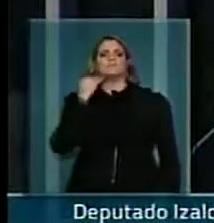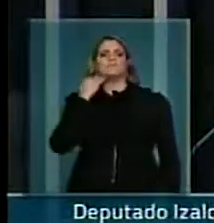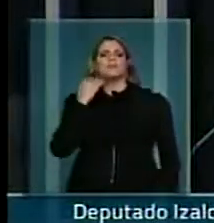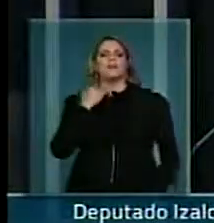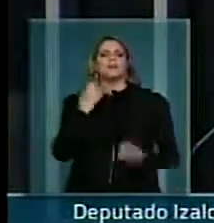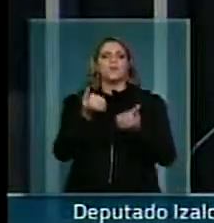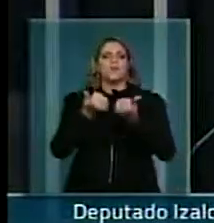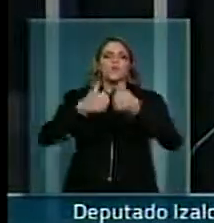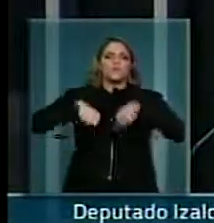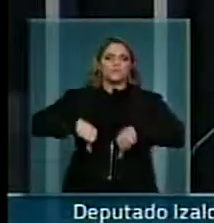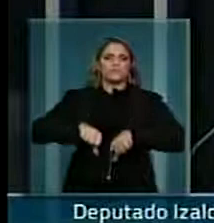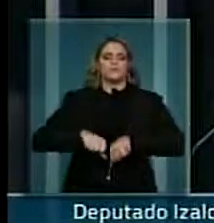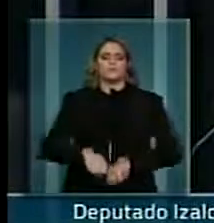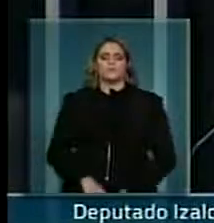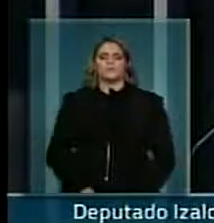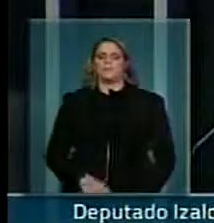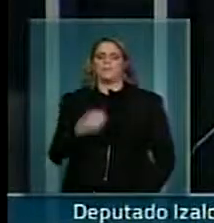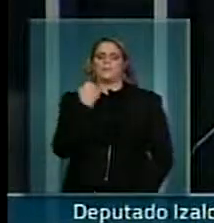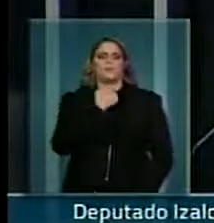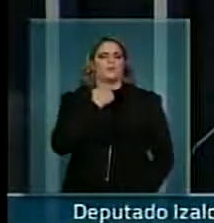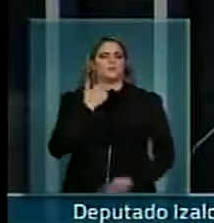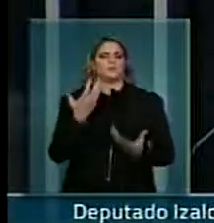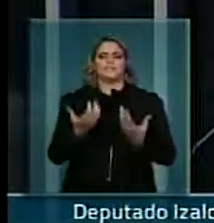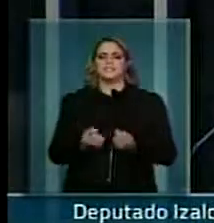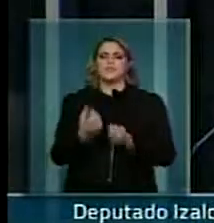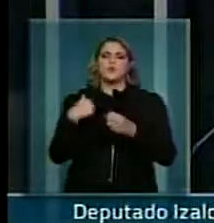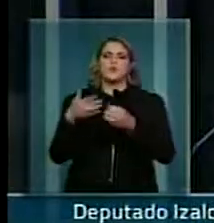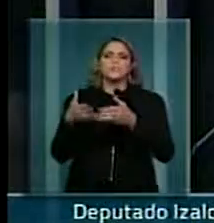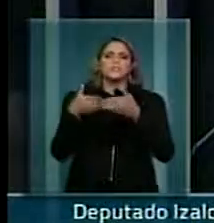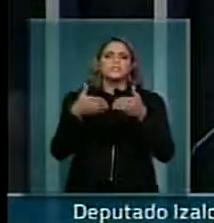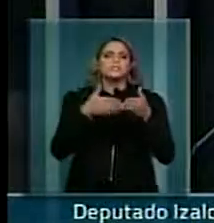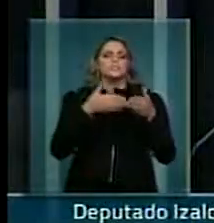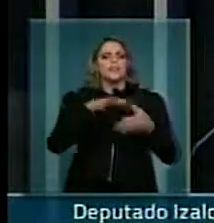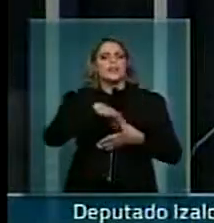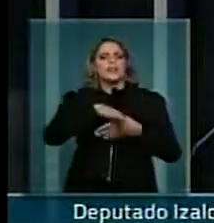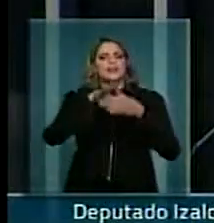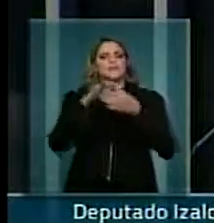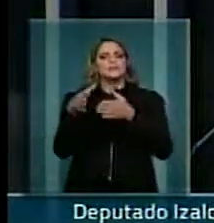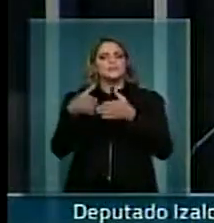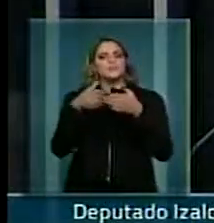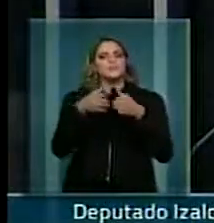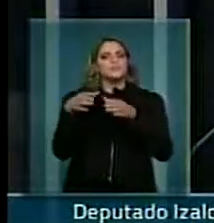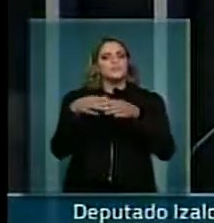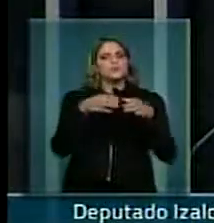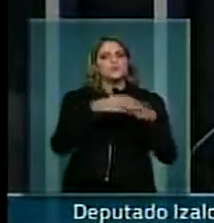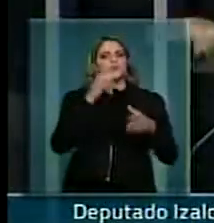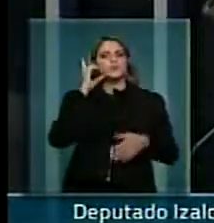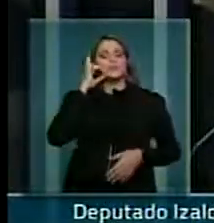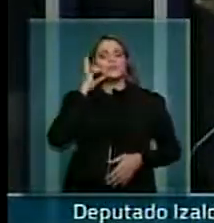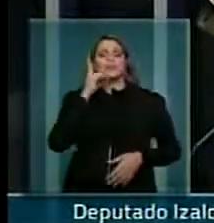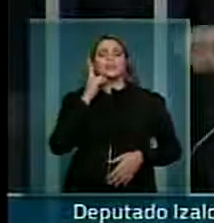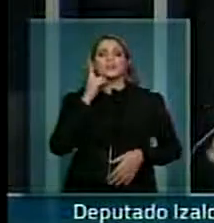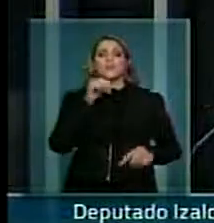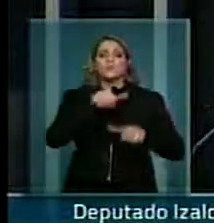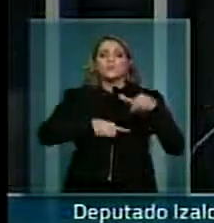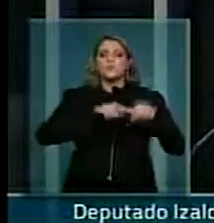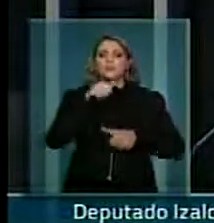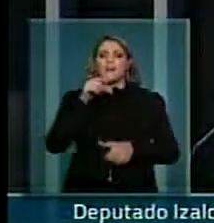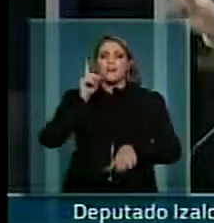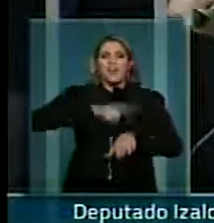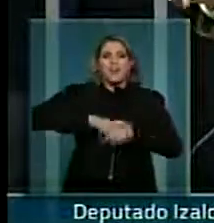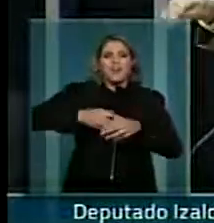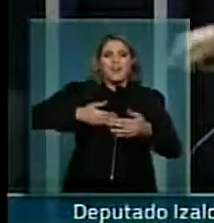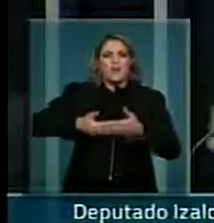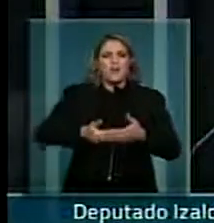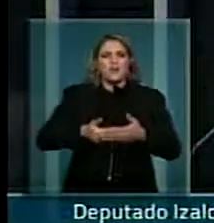não podemos aceitar mais, e eu faço um apelo aos partidos, aos líderes, que mudando o relatório, significativamente como vem acontecendo,